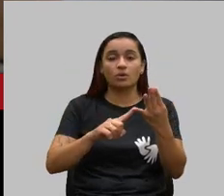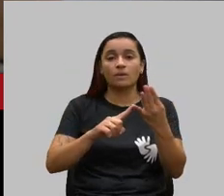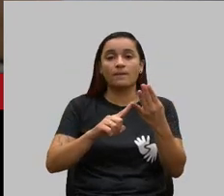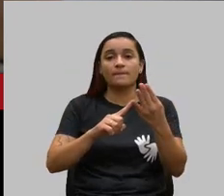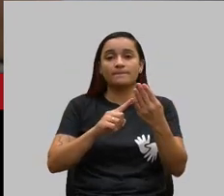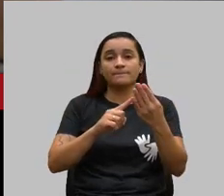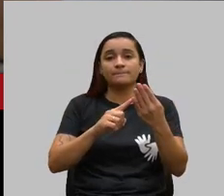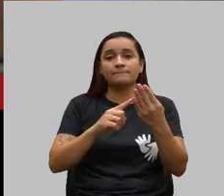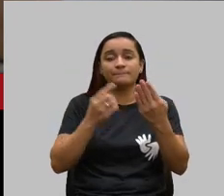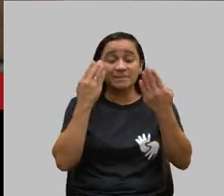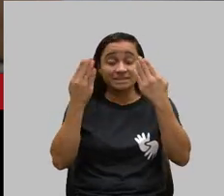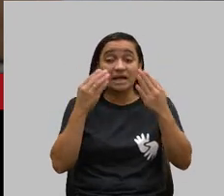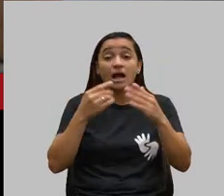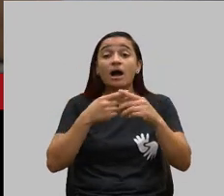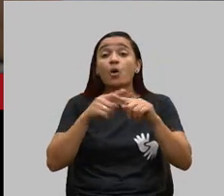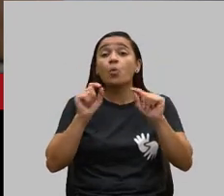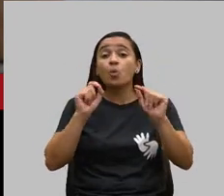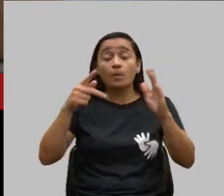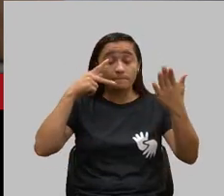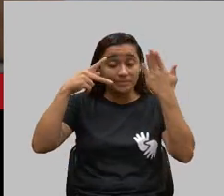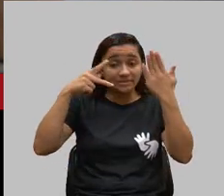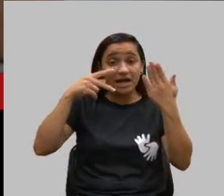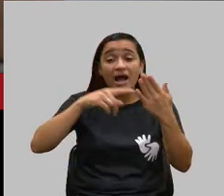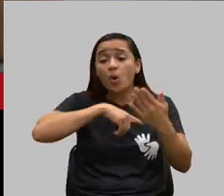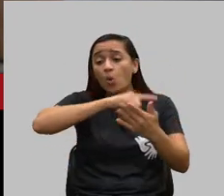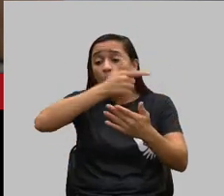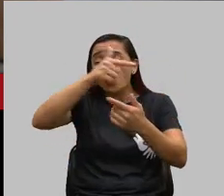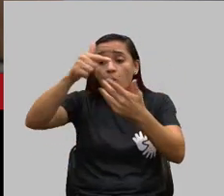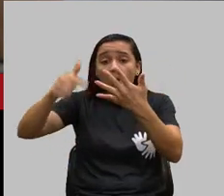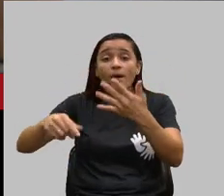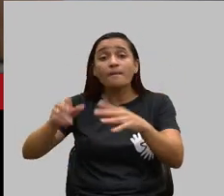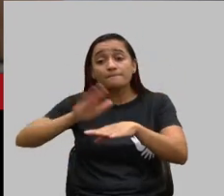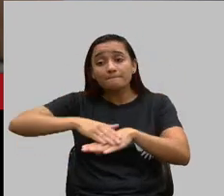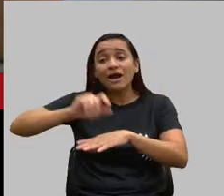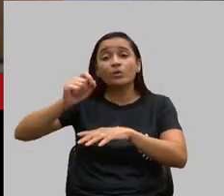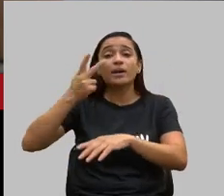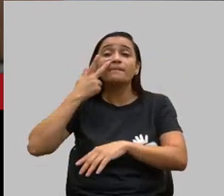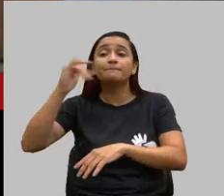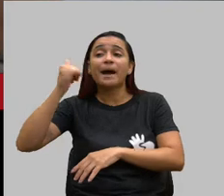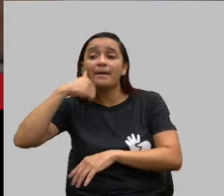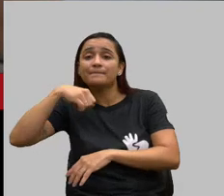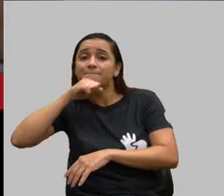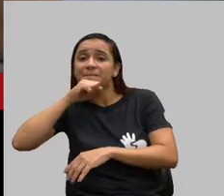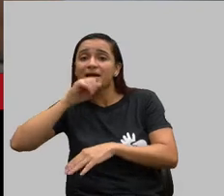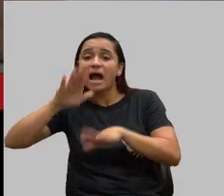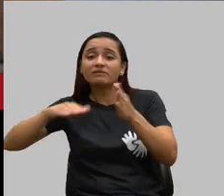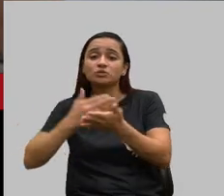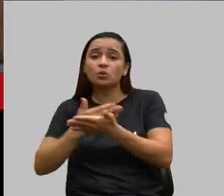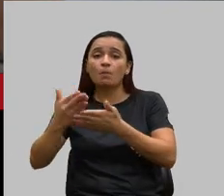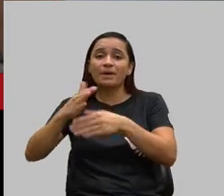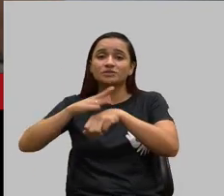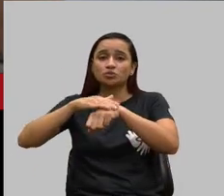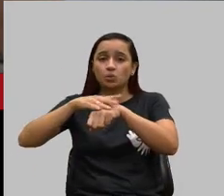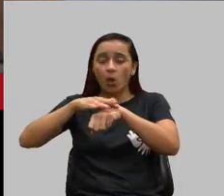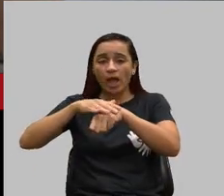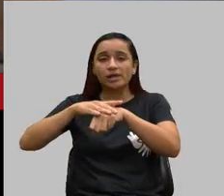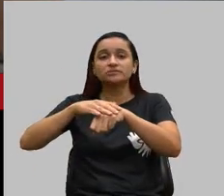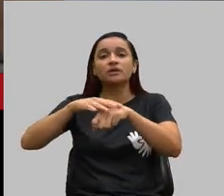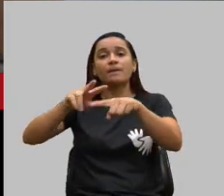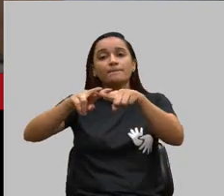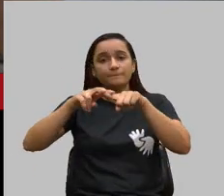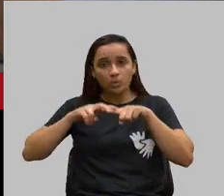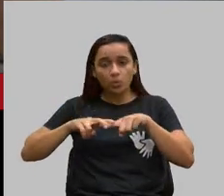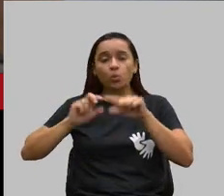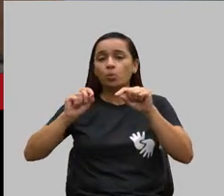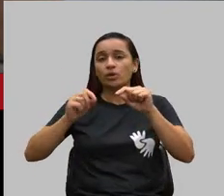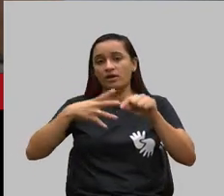pais que estão adoentados porque cuidar de um autista, só quem está na lida é que sabe o que é.